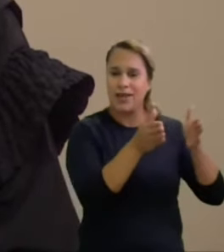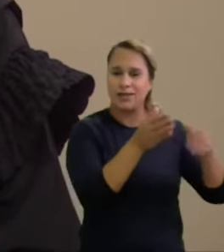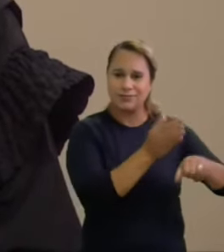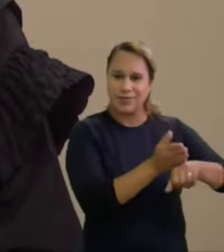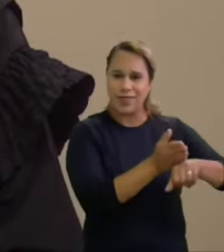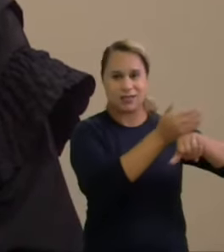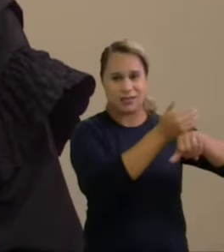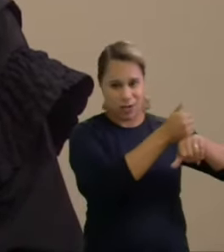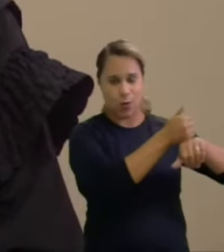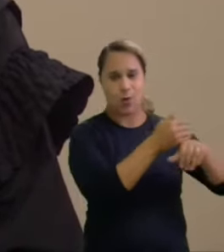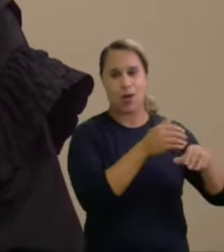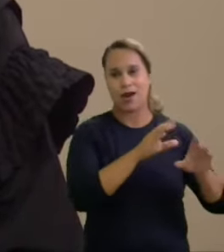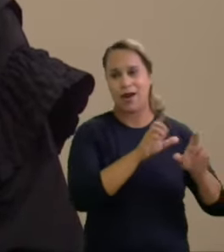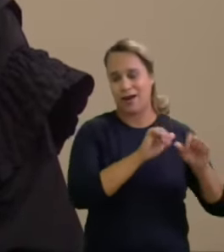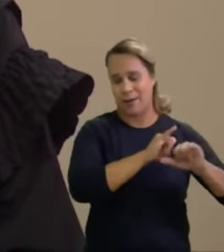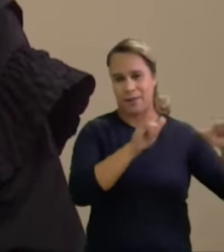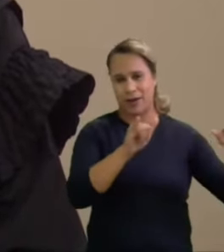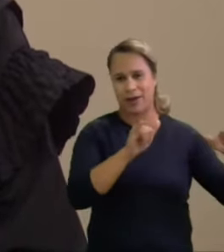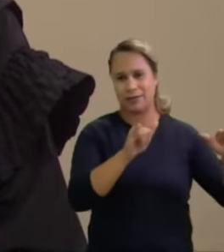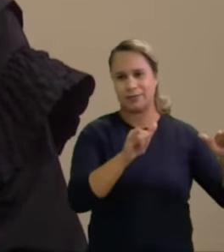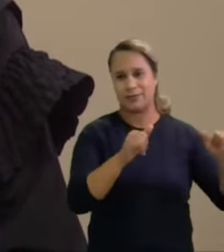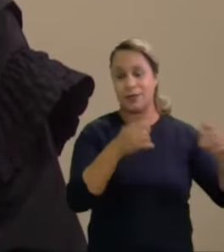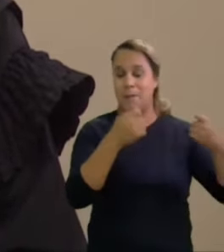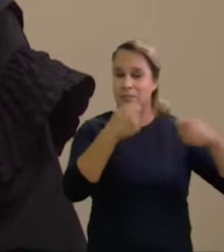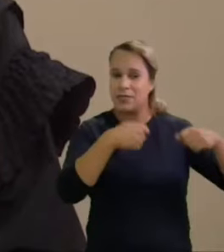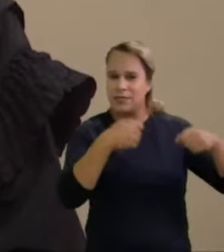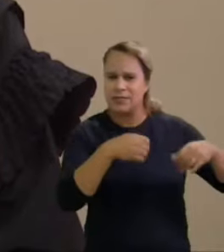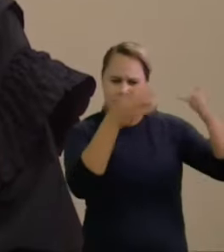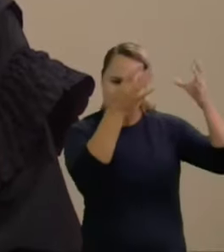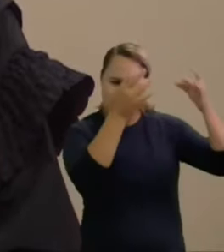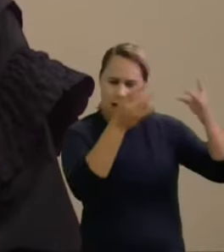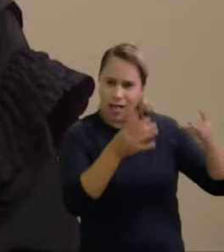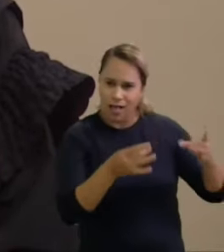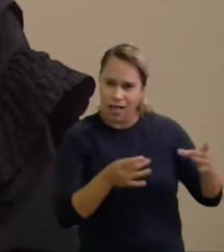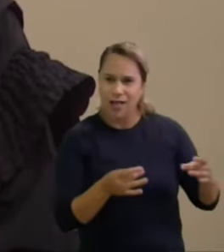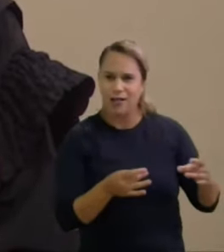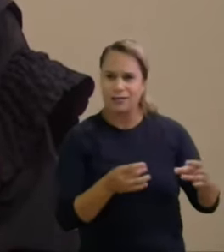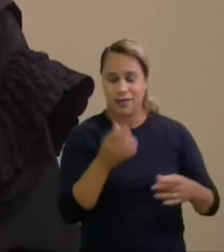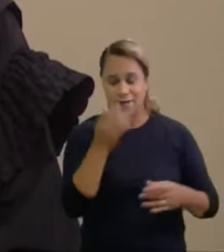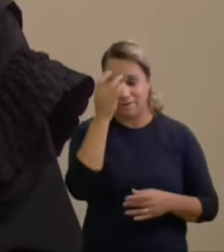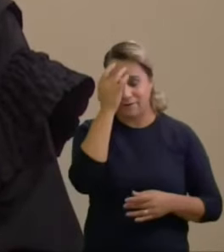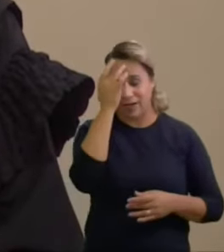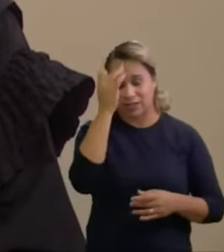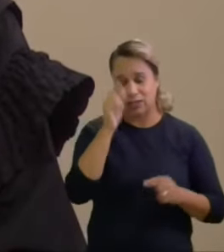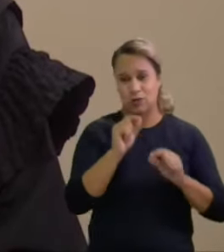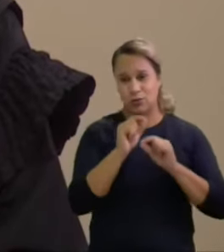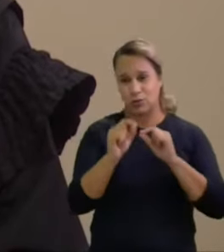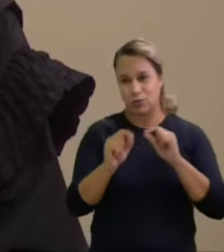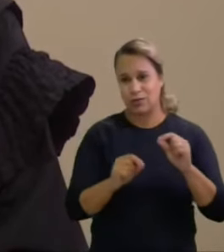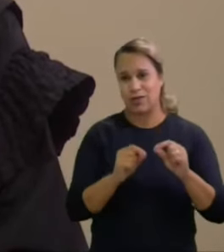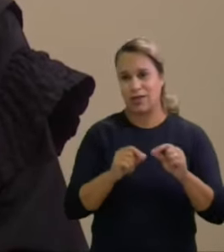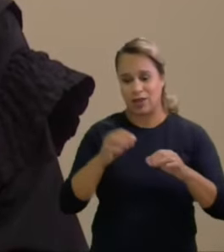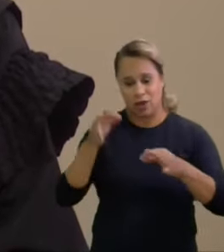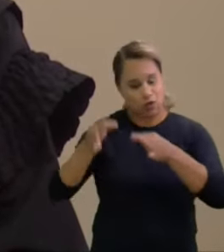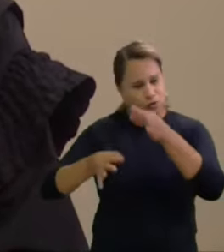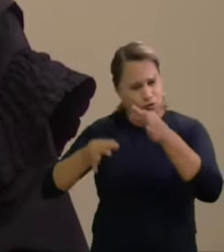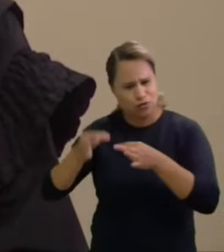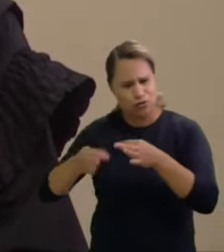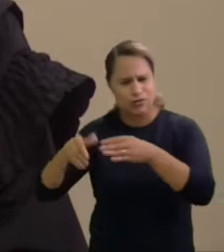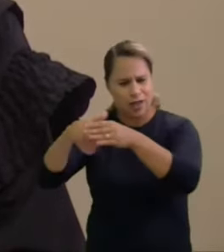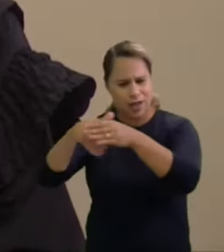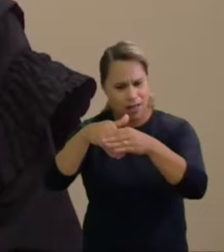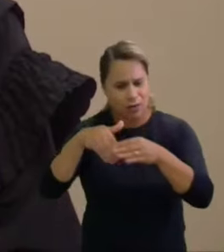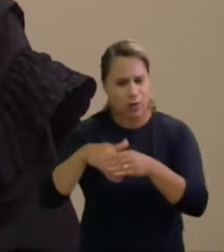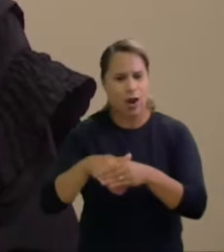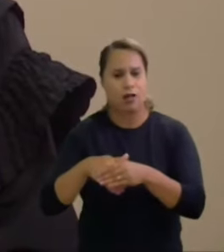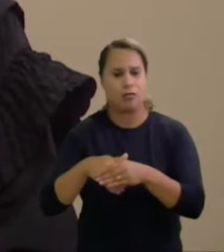legislativo mais detalhado facilitando a fiscalização tanto da justiça eleitoral como dos partidos e o público em geral é